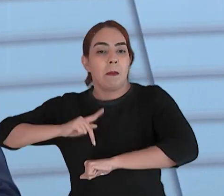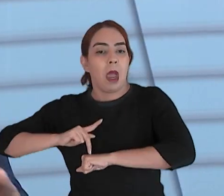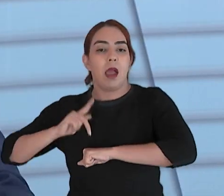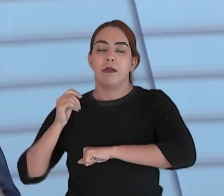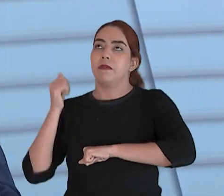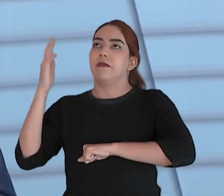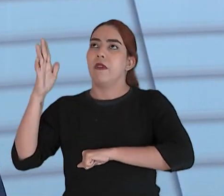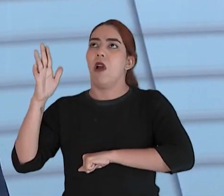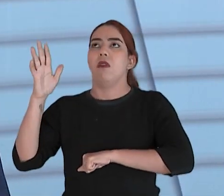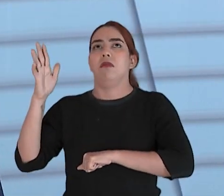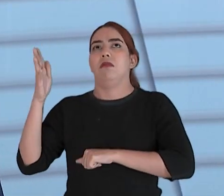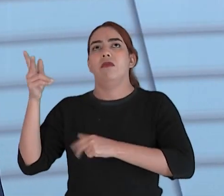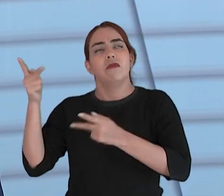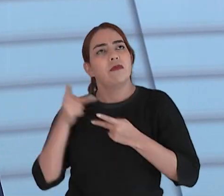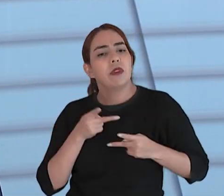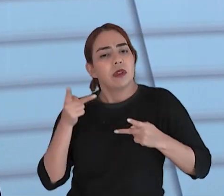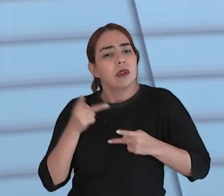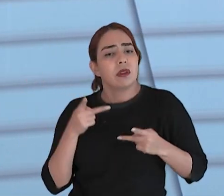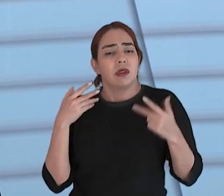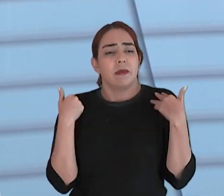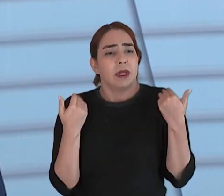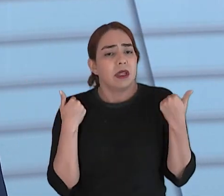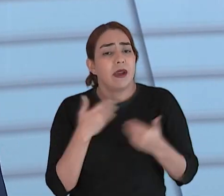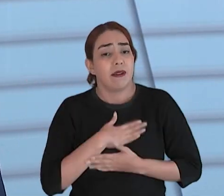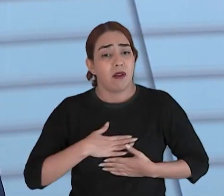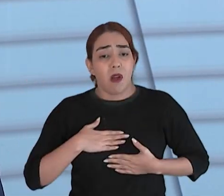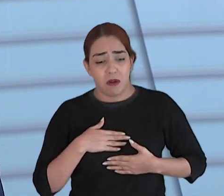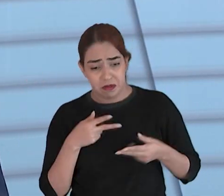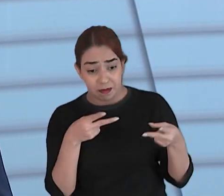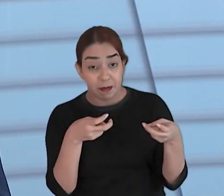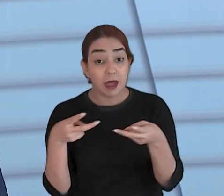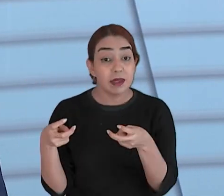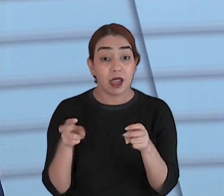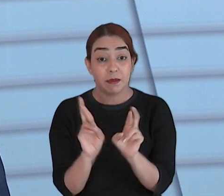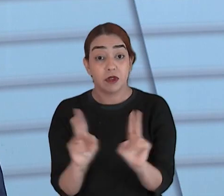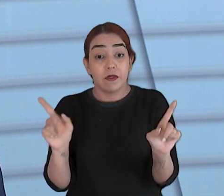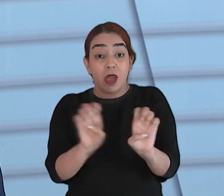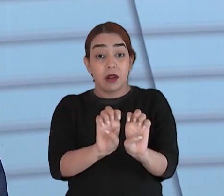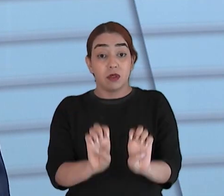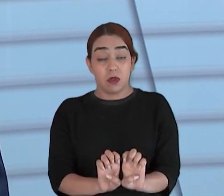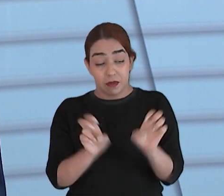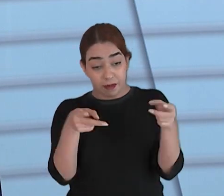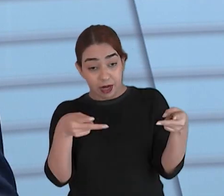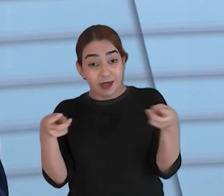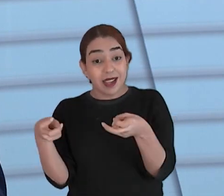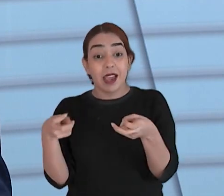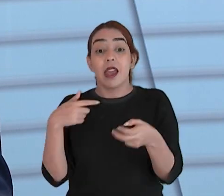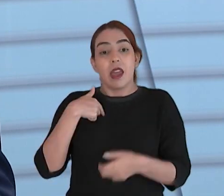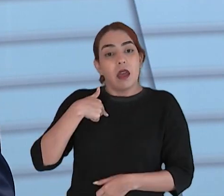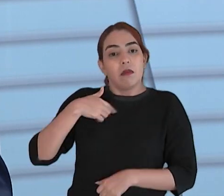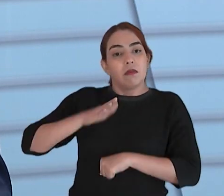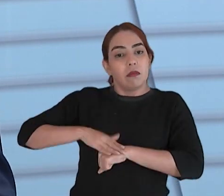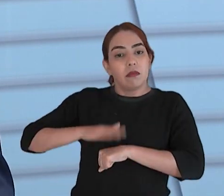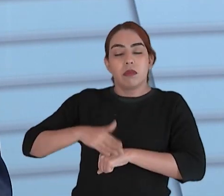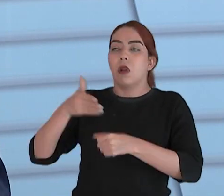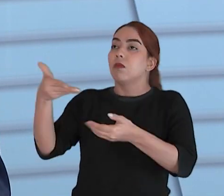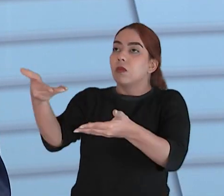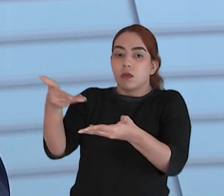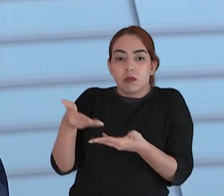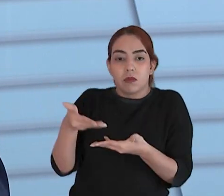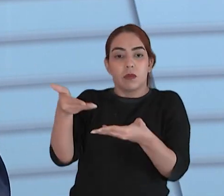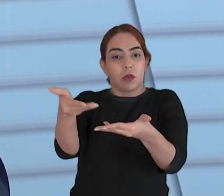que costuma vir aqui para passear ver essa diferença então assim eu até convido eu sou um